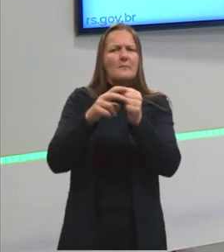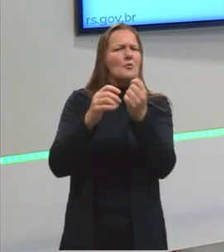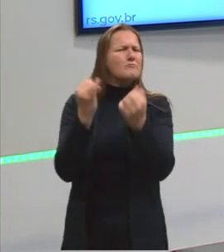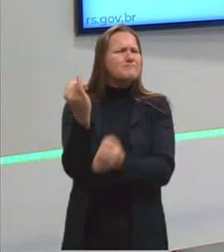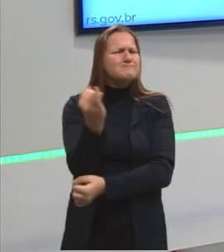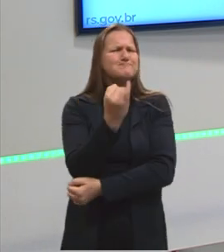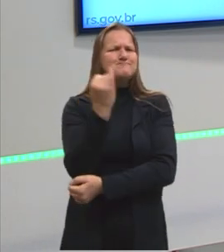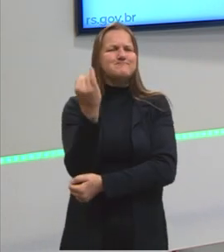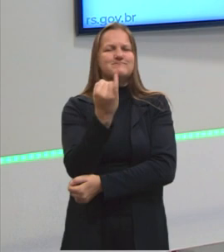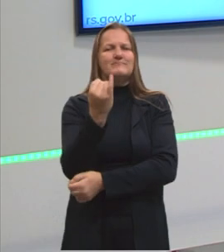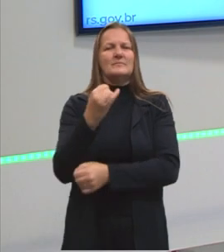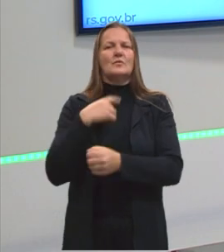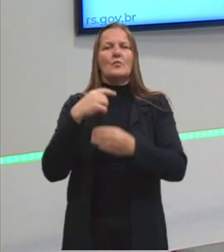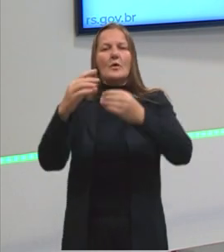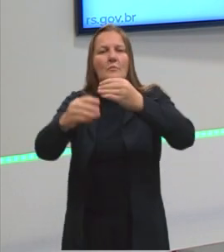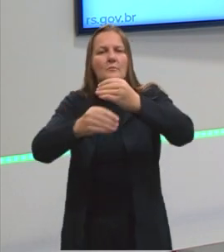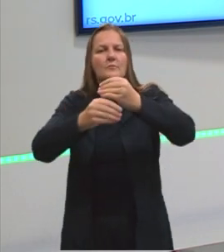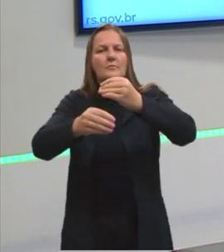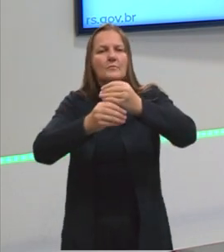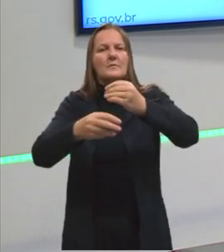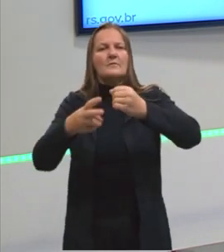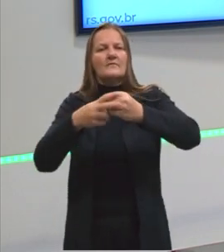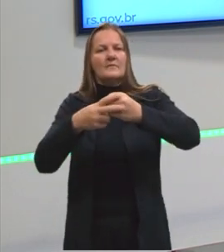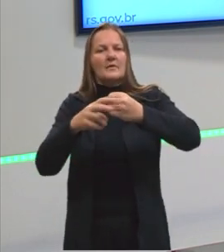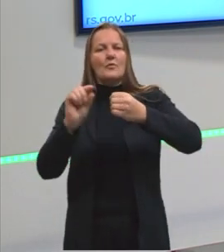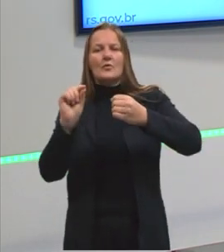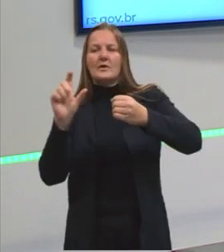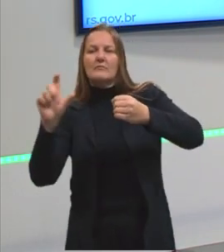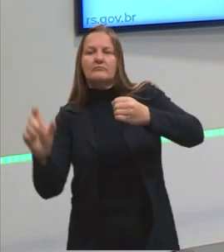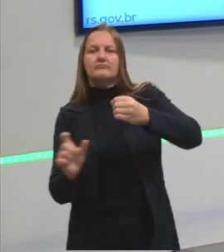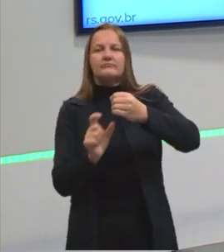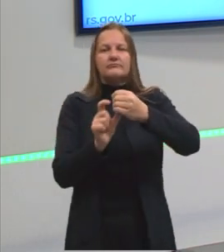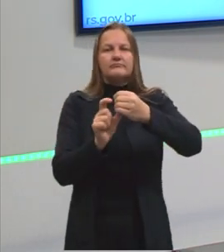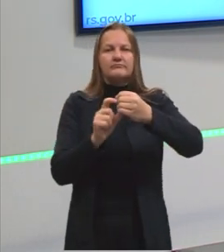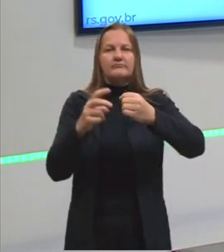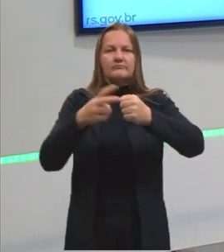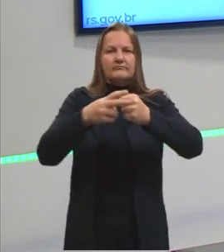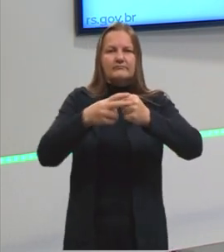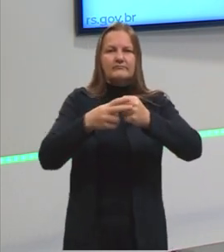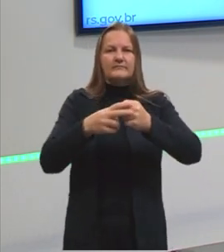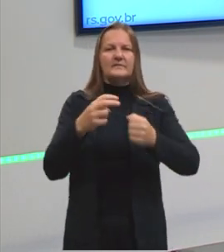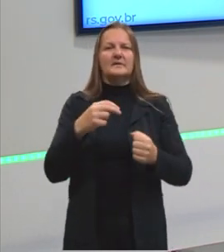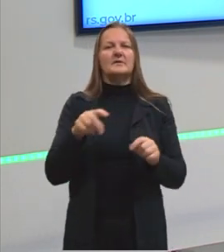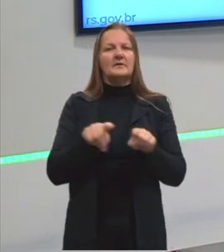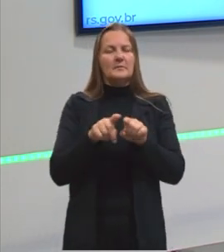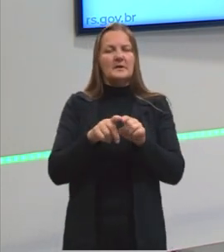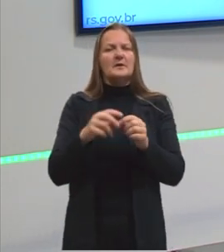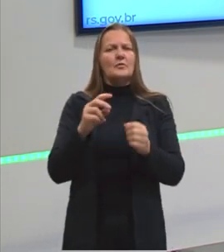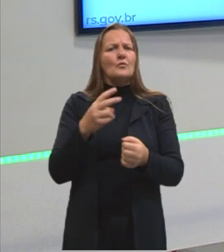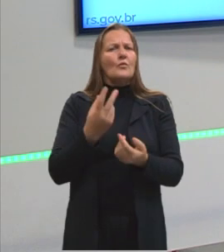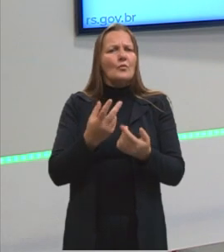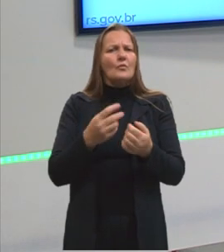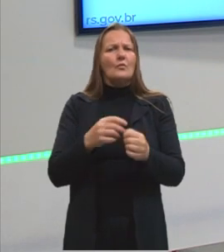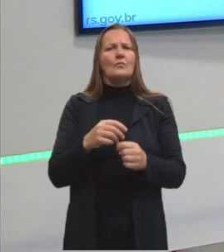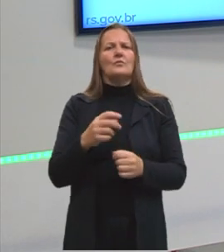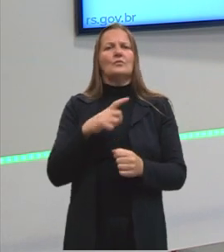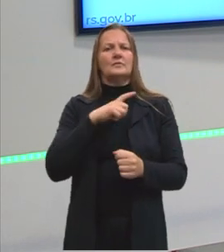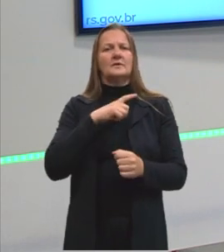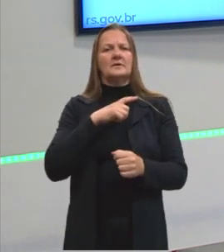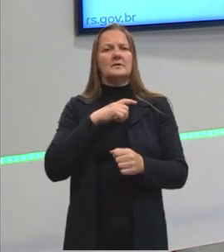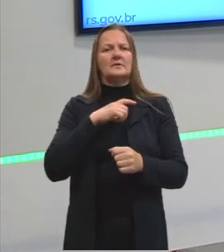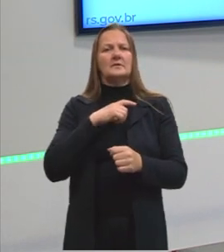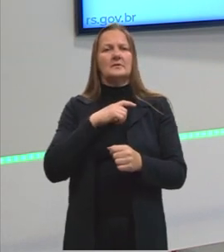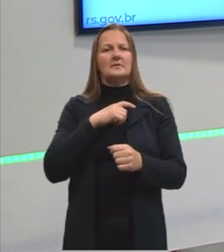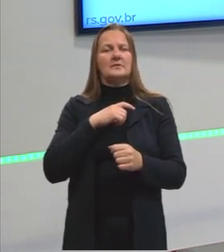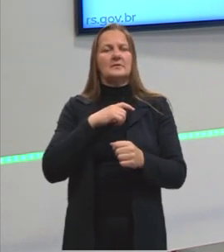fazer encontrar ali os complementos verbais. E também, pensando em vozes verbais, a gente vai entender um pouquinho o que é